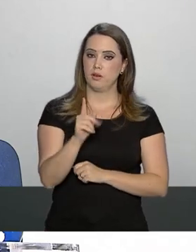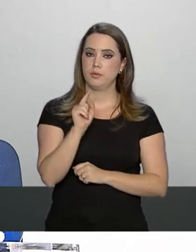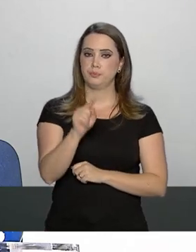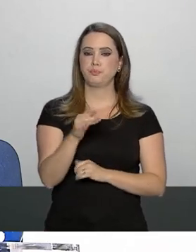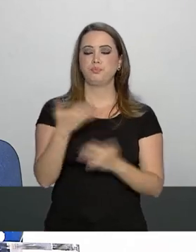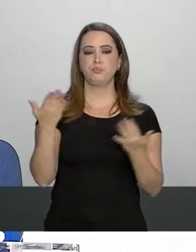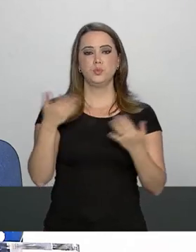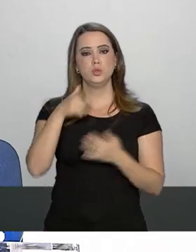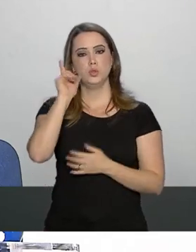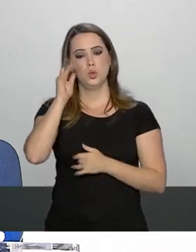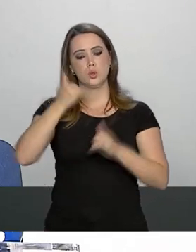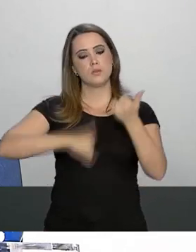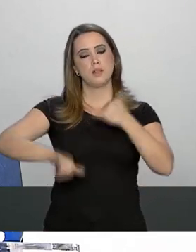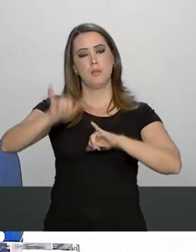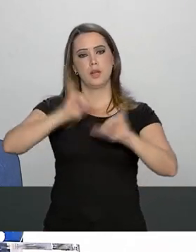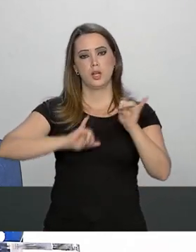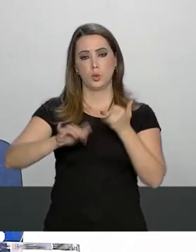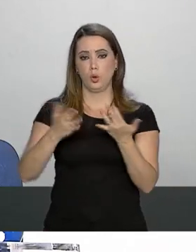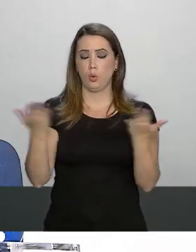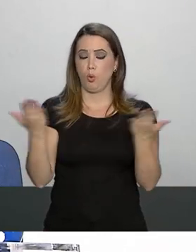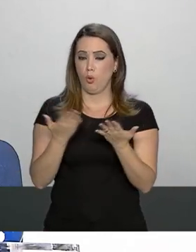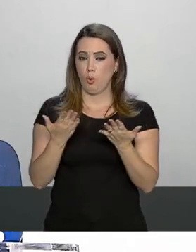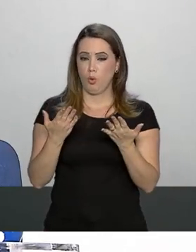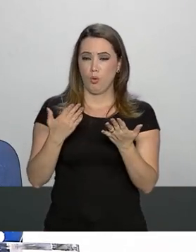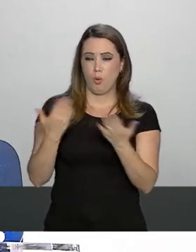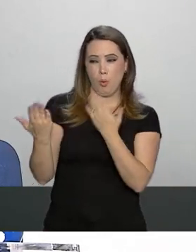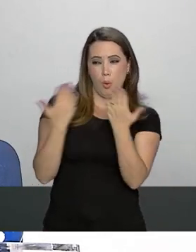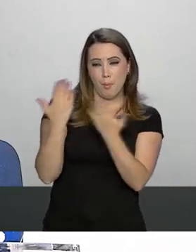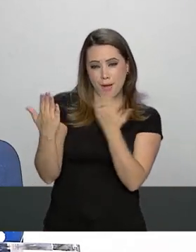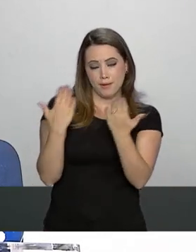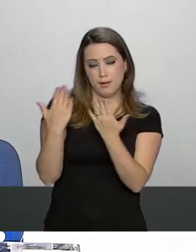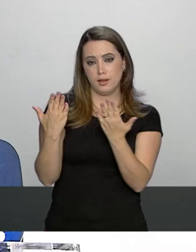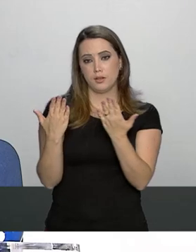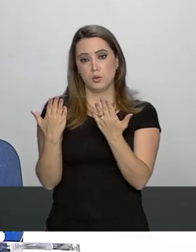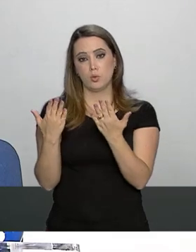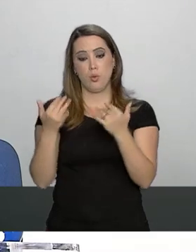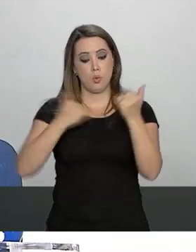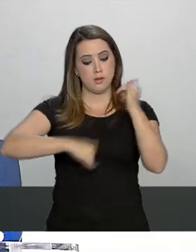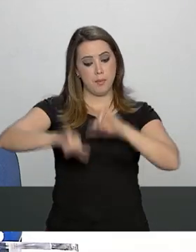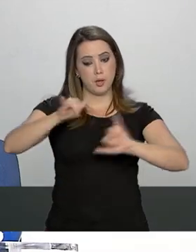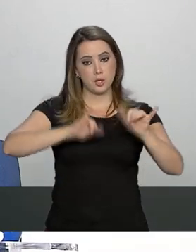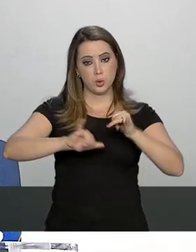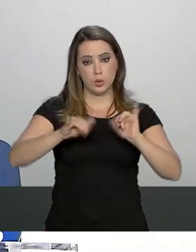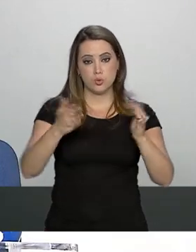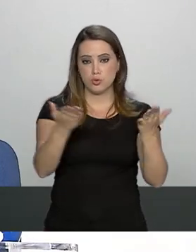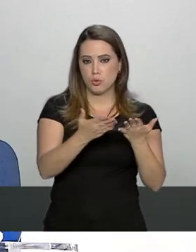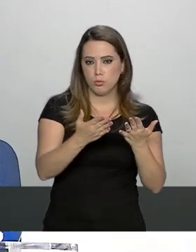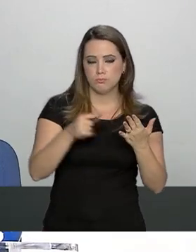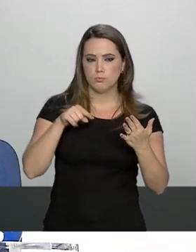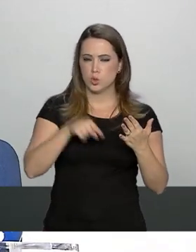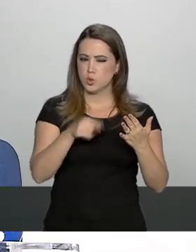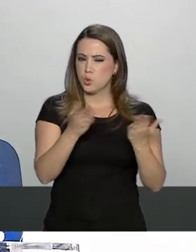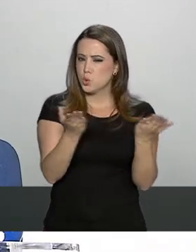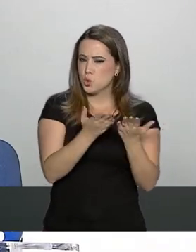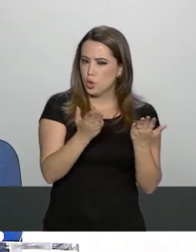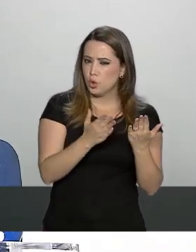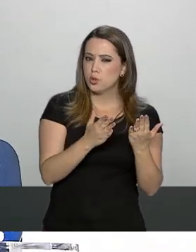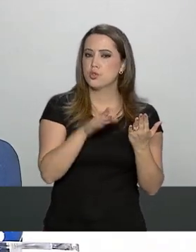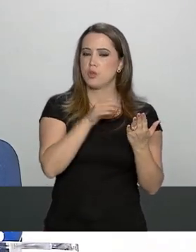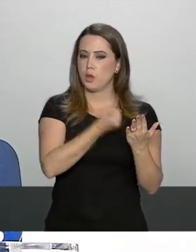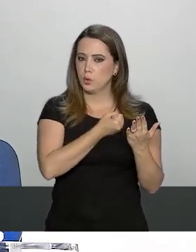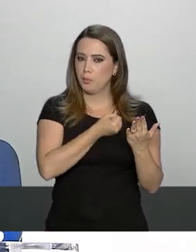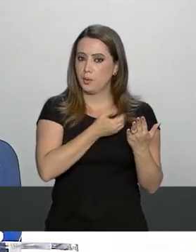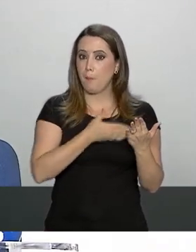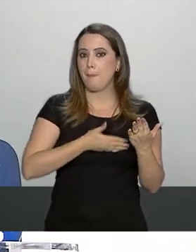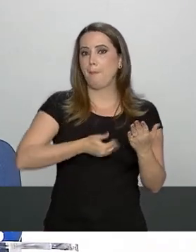realizados ontem comparado com os exames que foram realizados hoje os de hoje já apresentam números mais